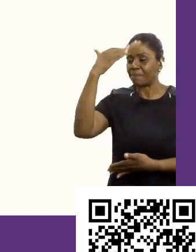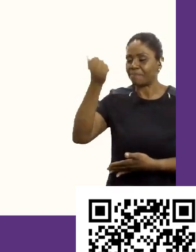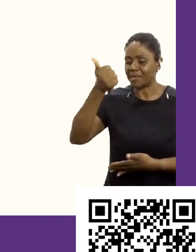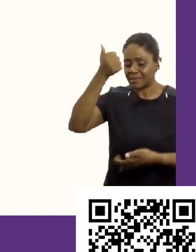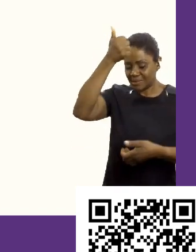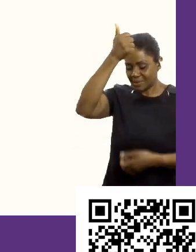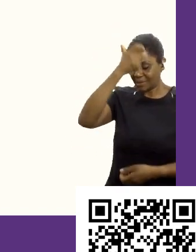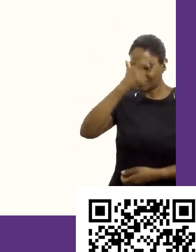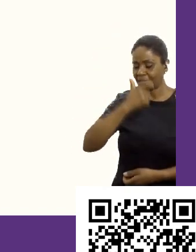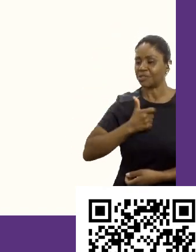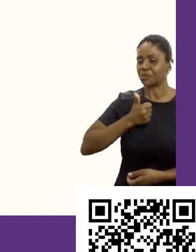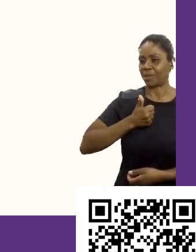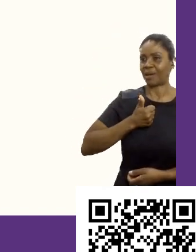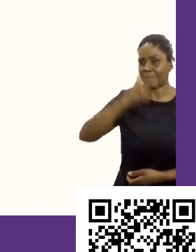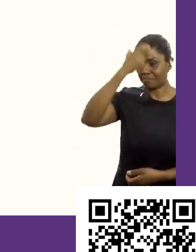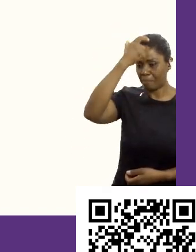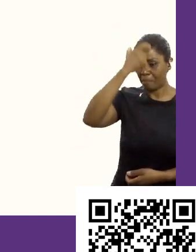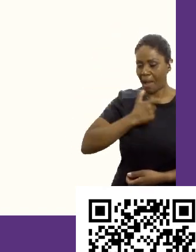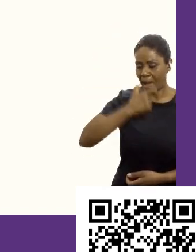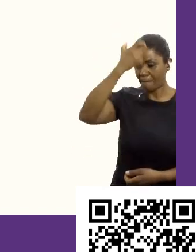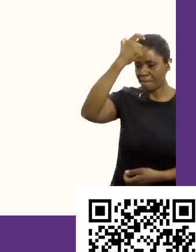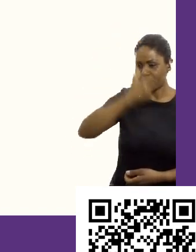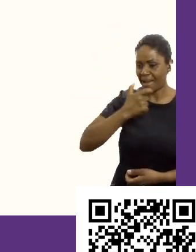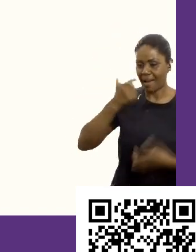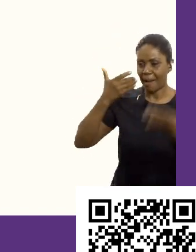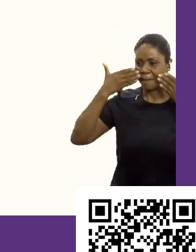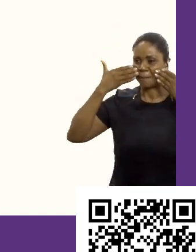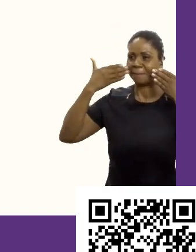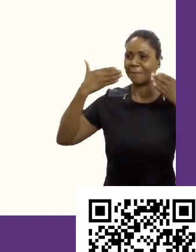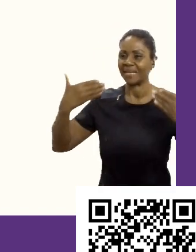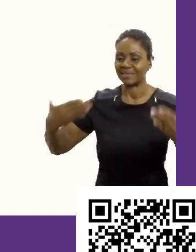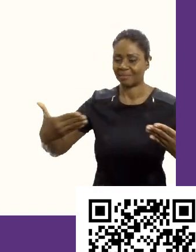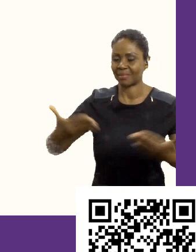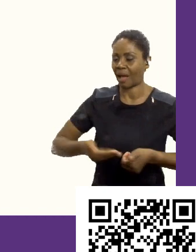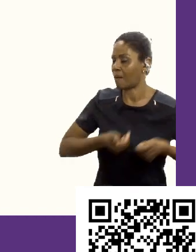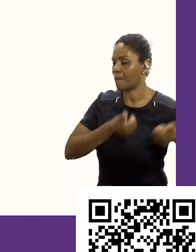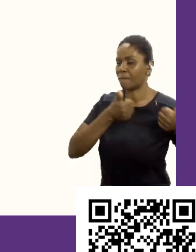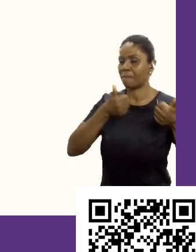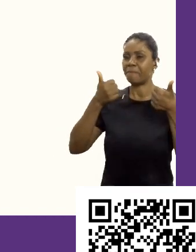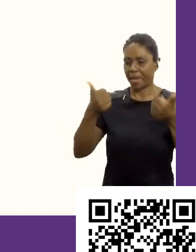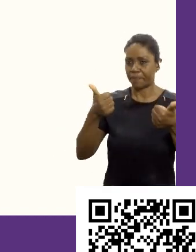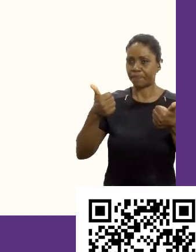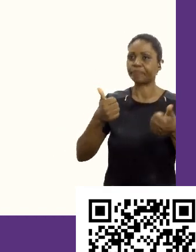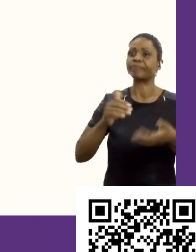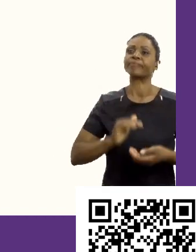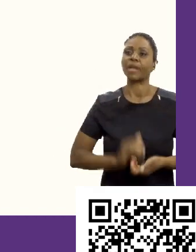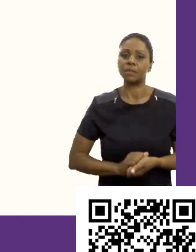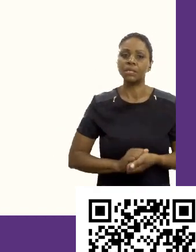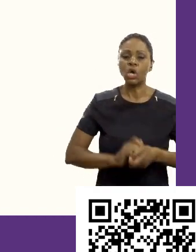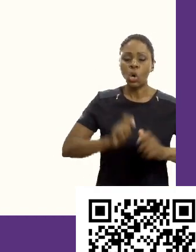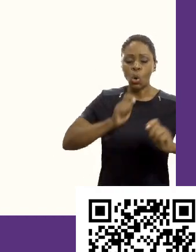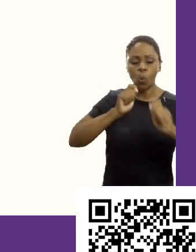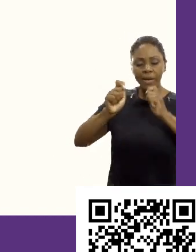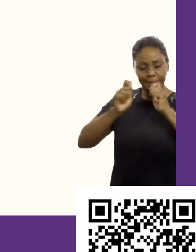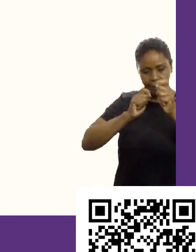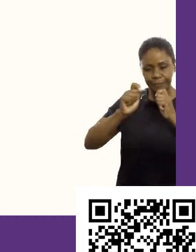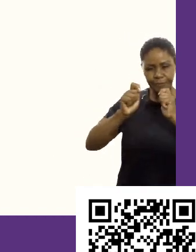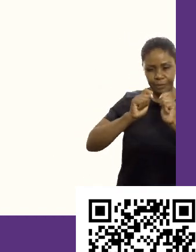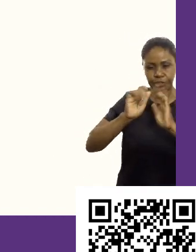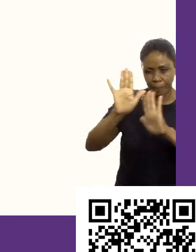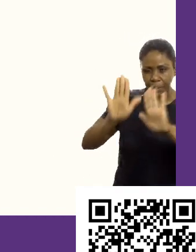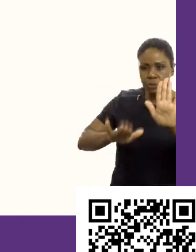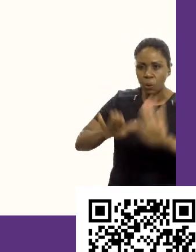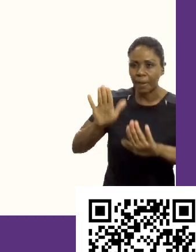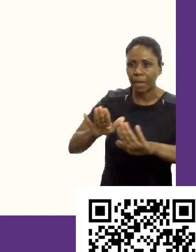melhor sobre si. Saber se apresentar. Vamos supor, quero simular uma entrevista aqui agora. Vamos